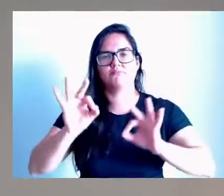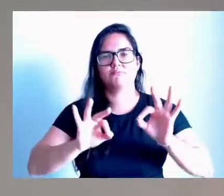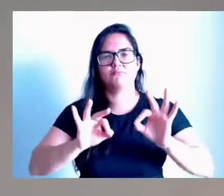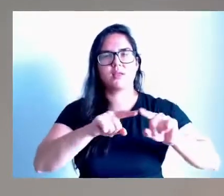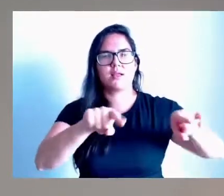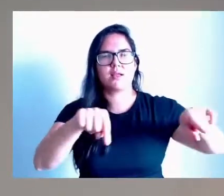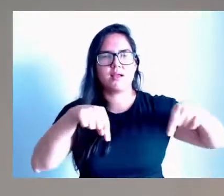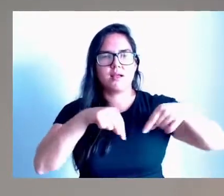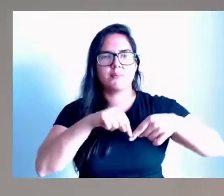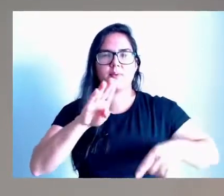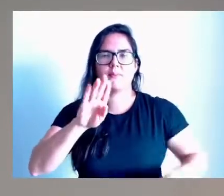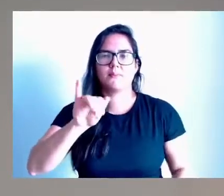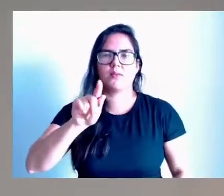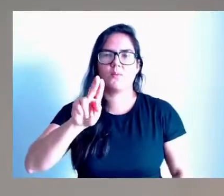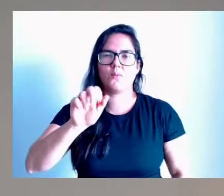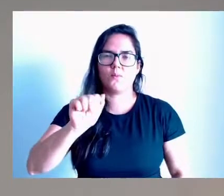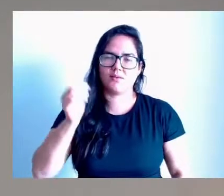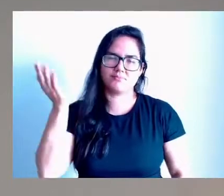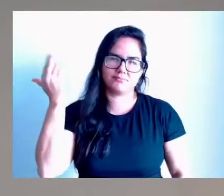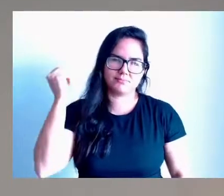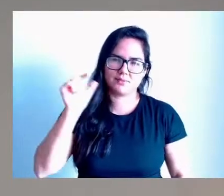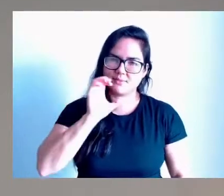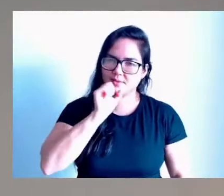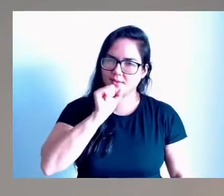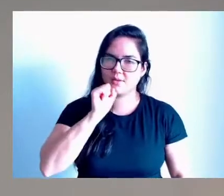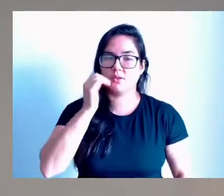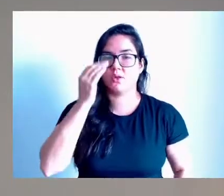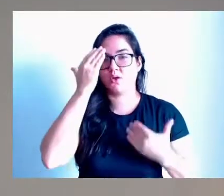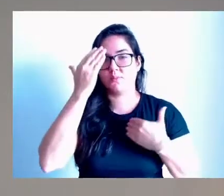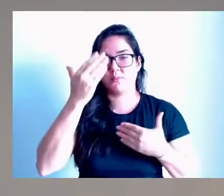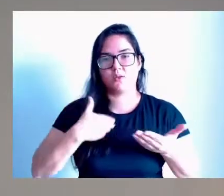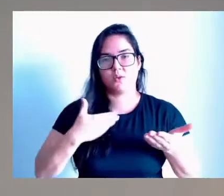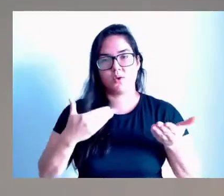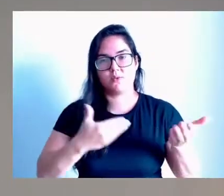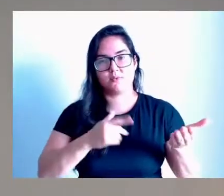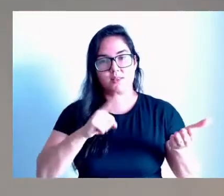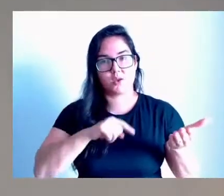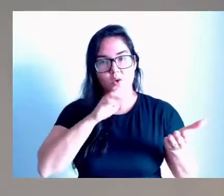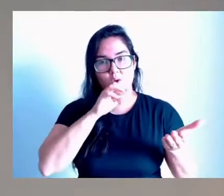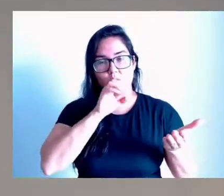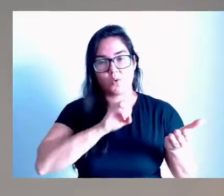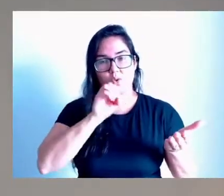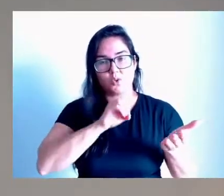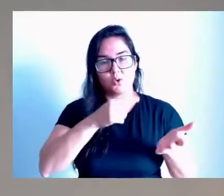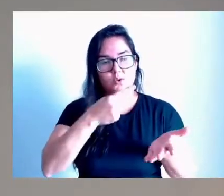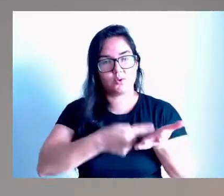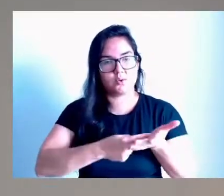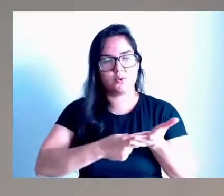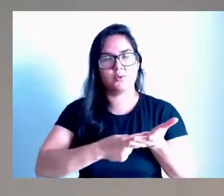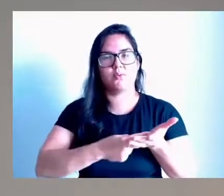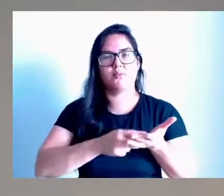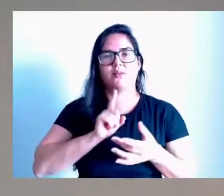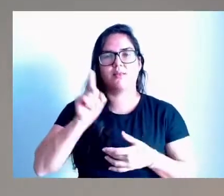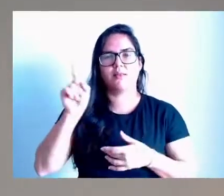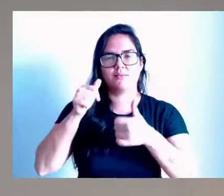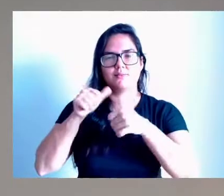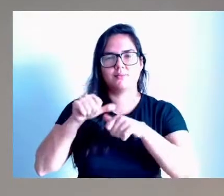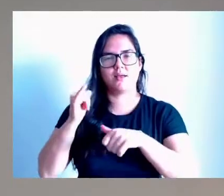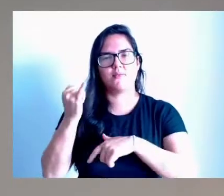no último sábado. Obrigado pelo convite. Desde outubro, estava lá na Bélgica, tinha me mandado um recadinho ali pelo Mêncio.